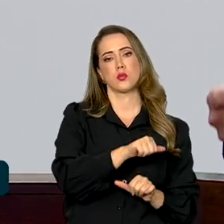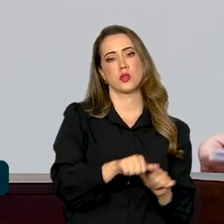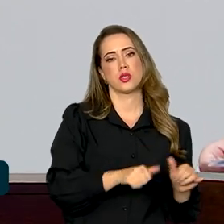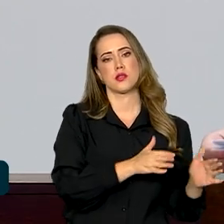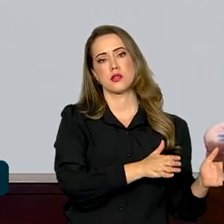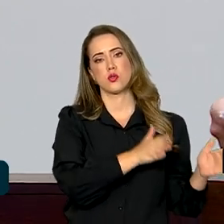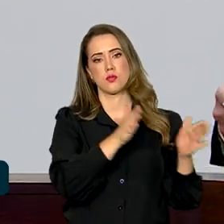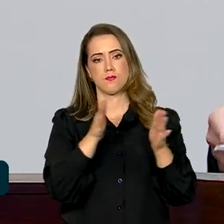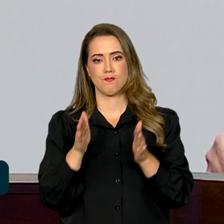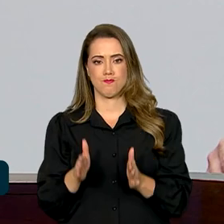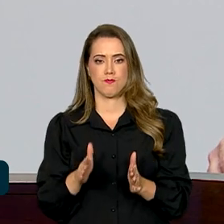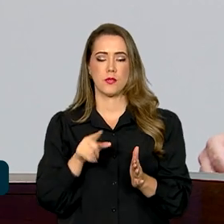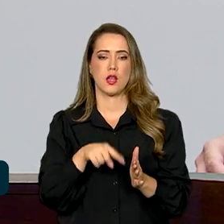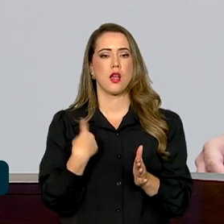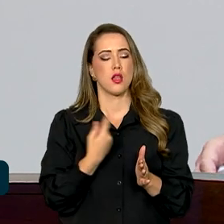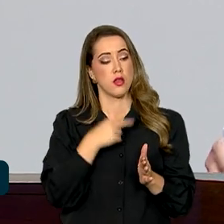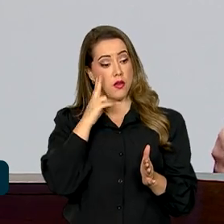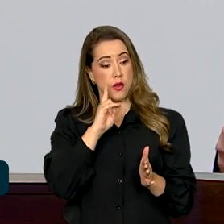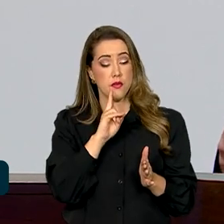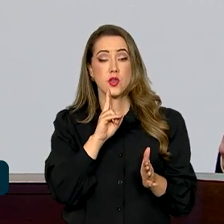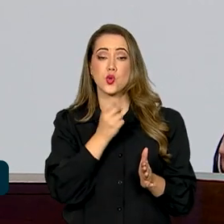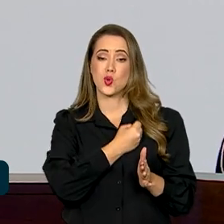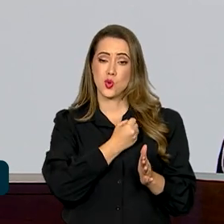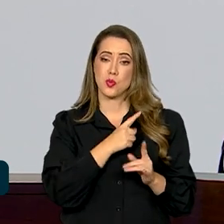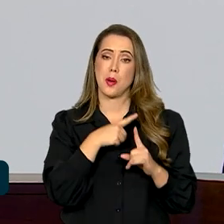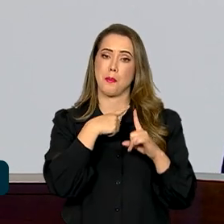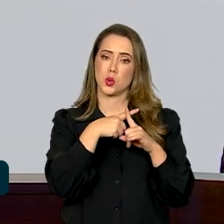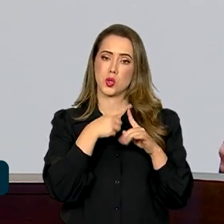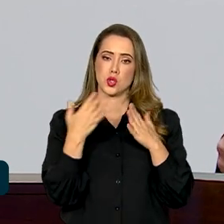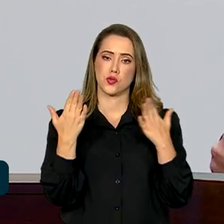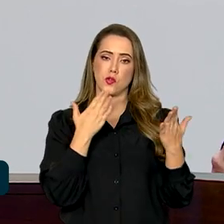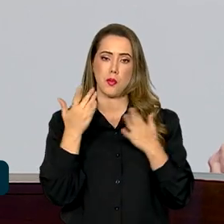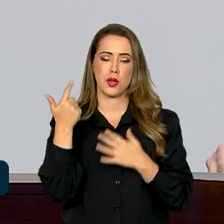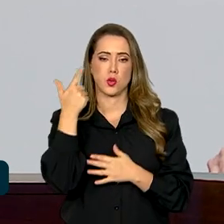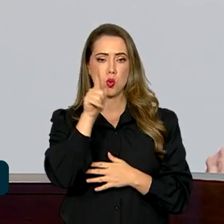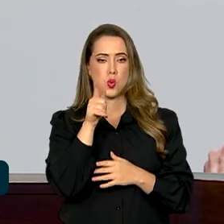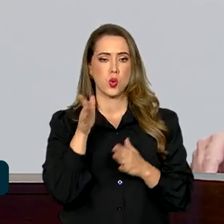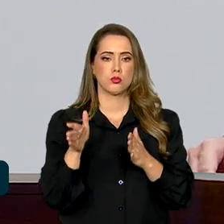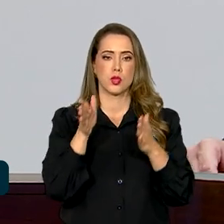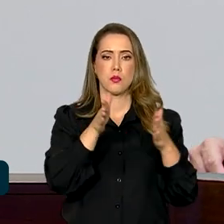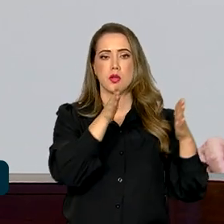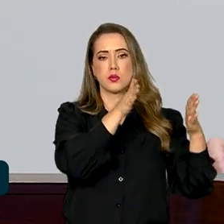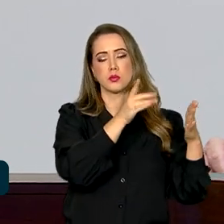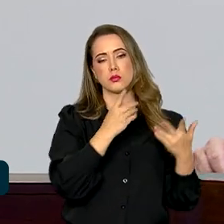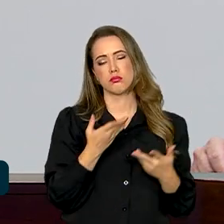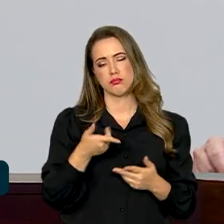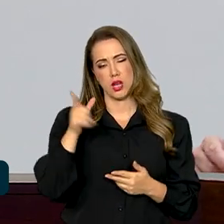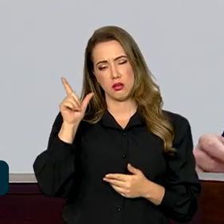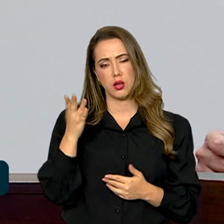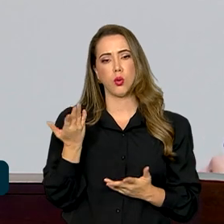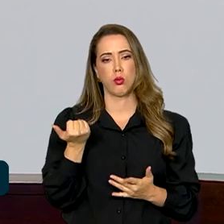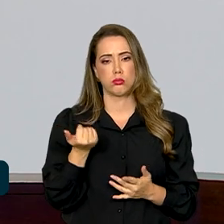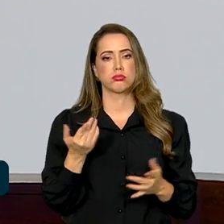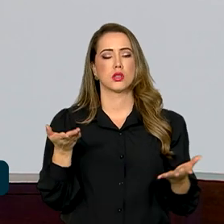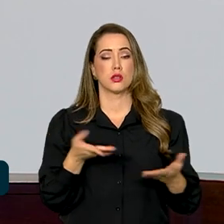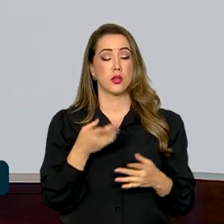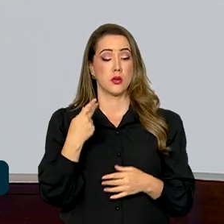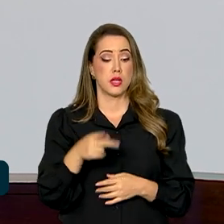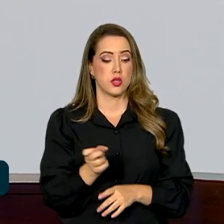com um número bastante positivo em relação aos demais períodos de início de ciclo. Então, creio que